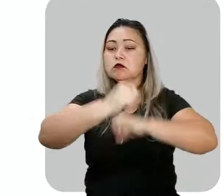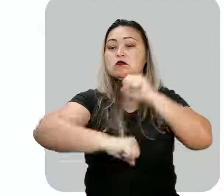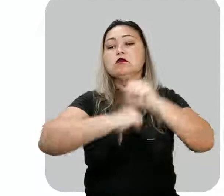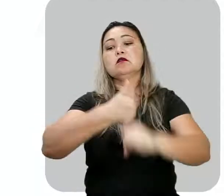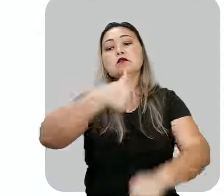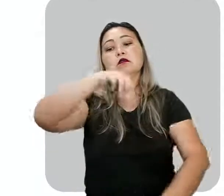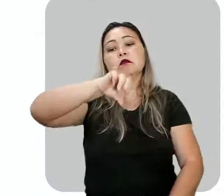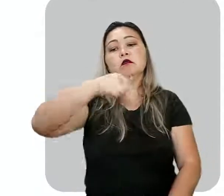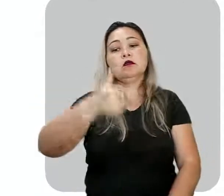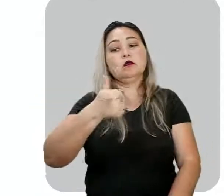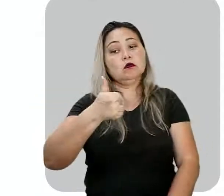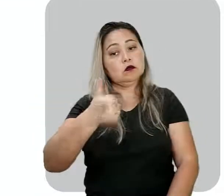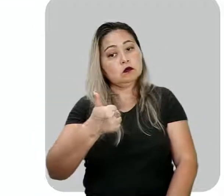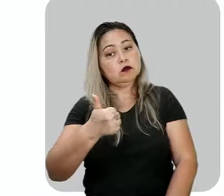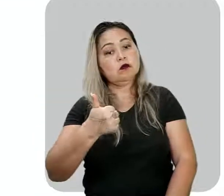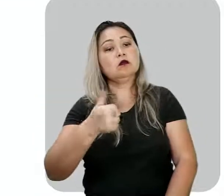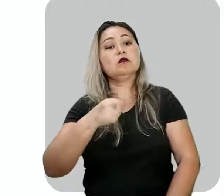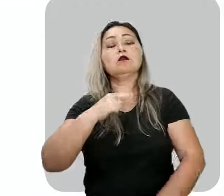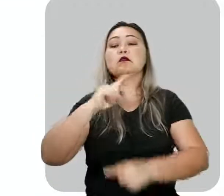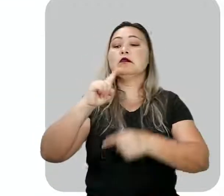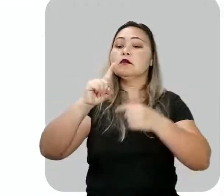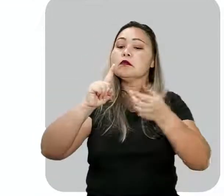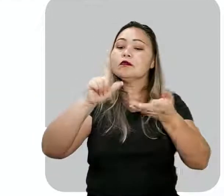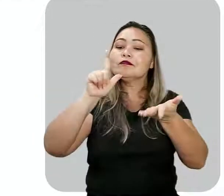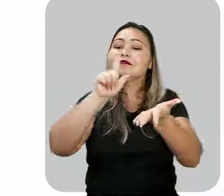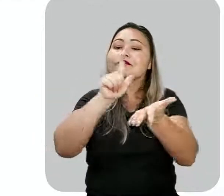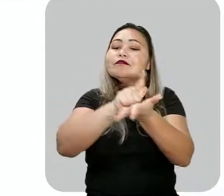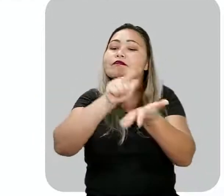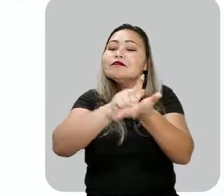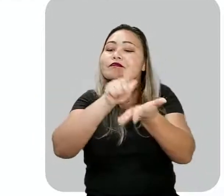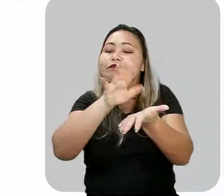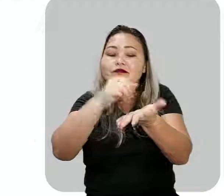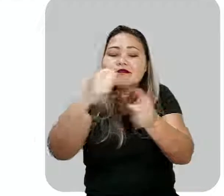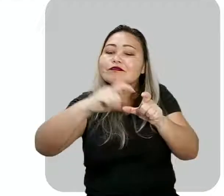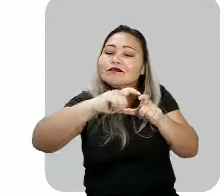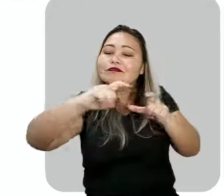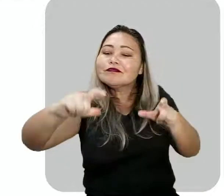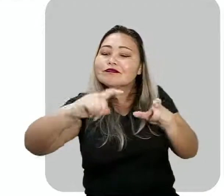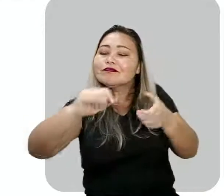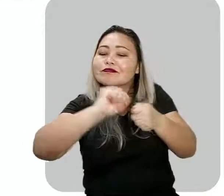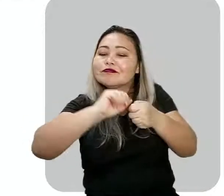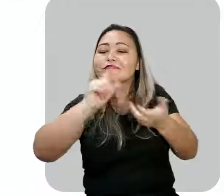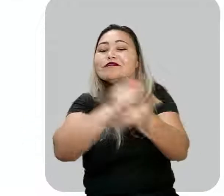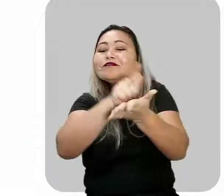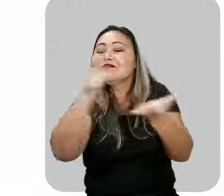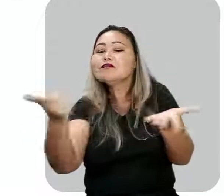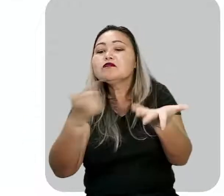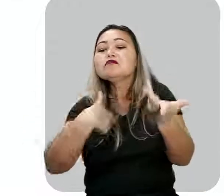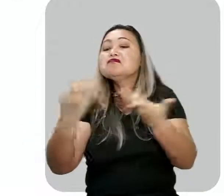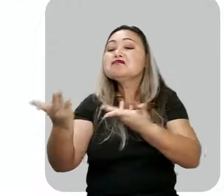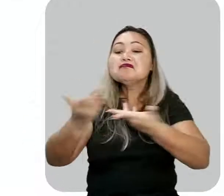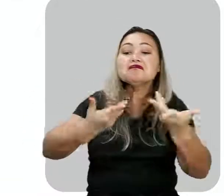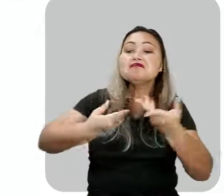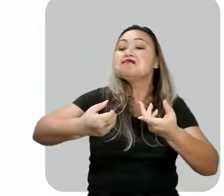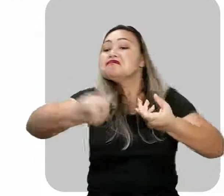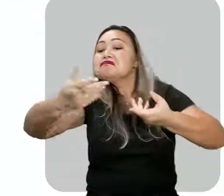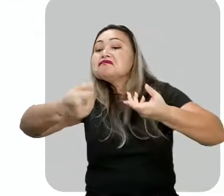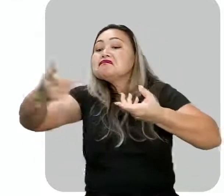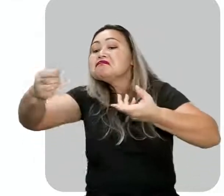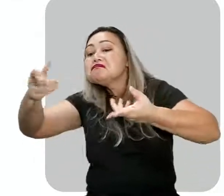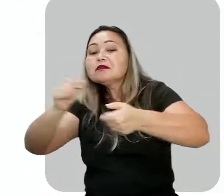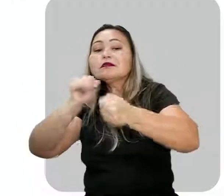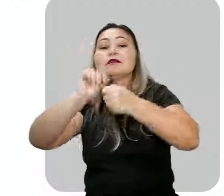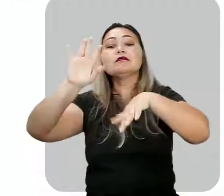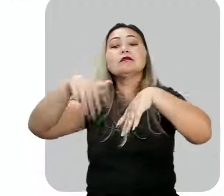no ano de 1911 nos folhetins do Jornal do Comércio. A